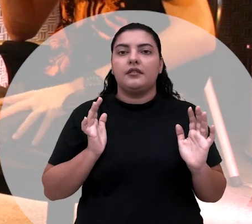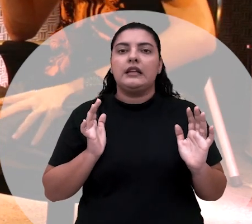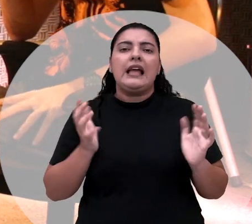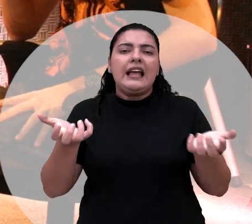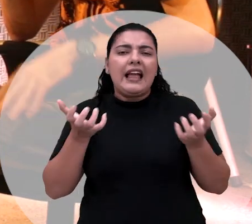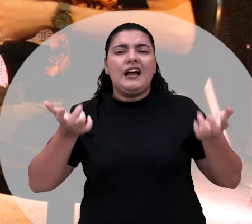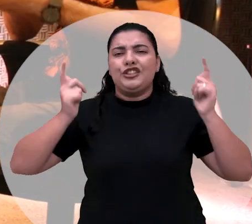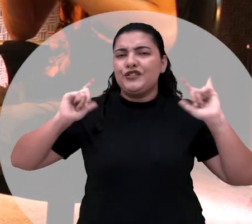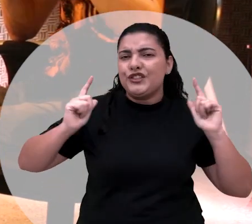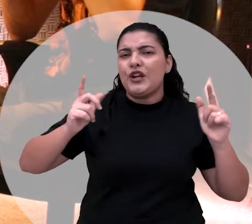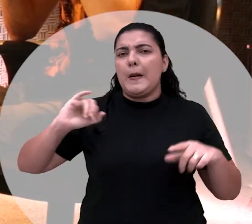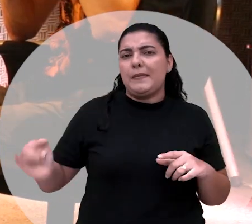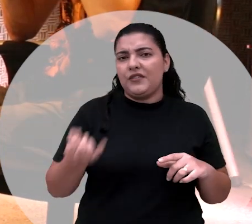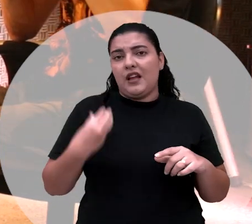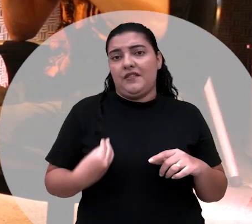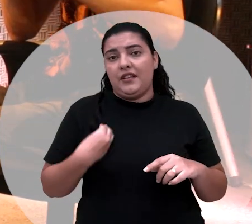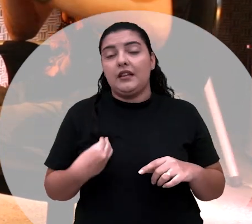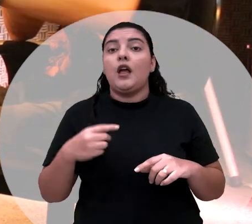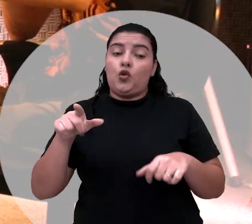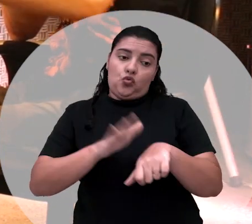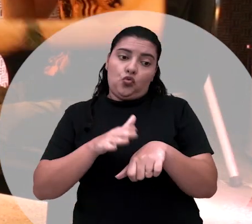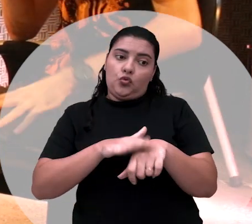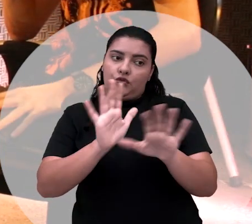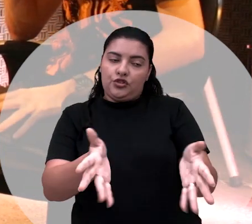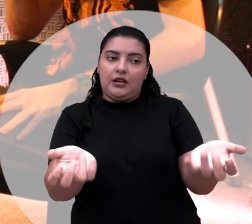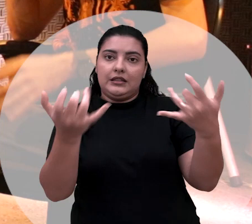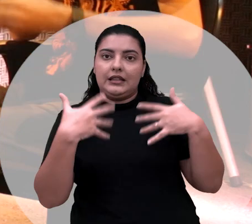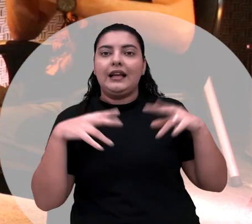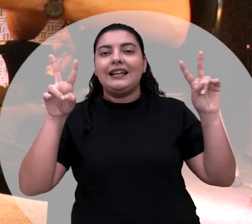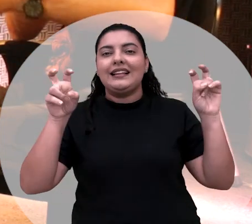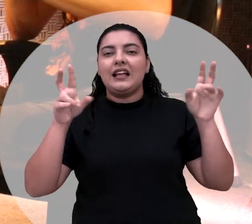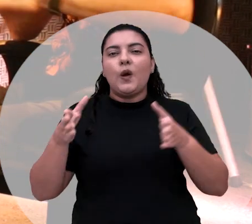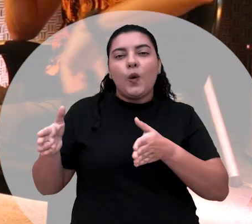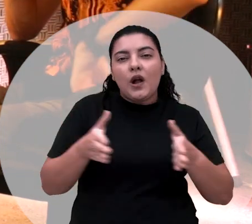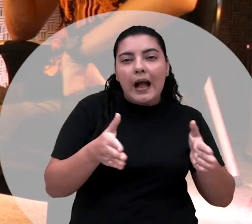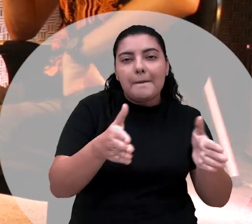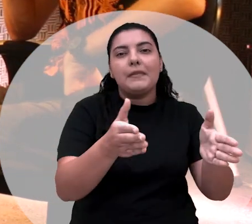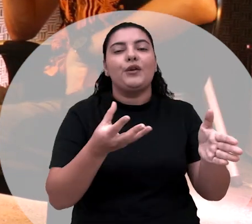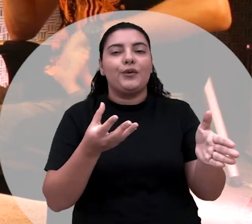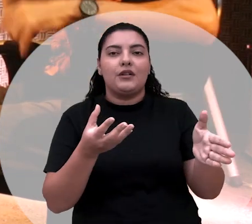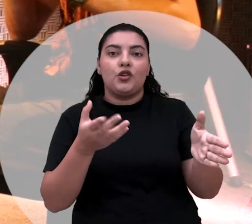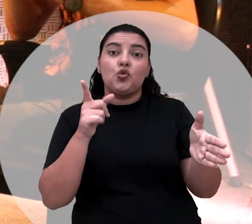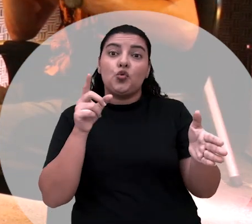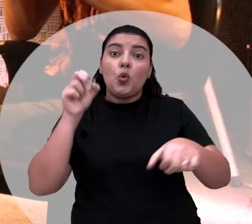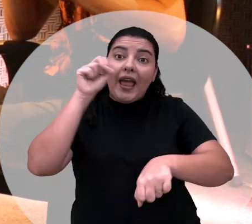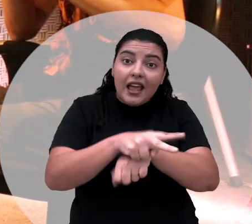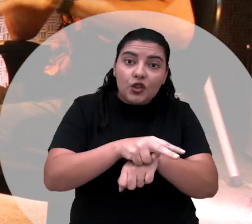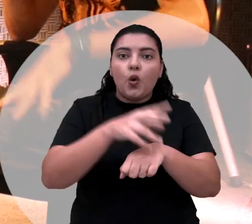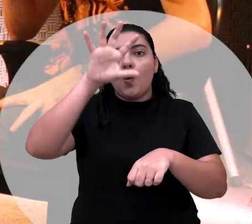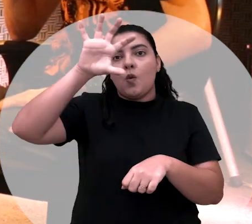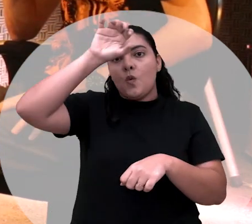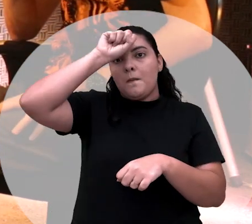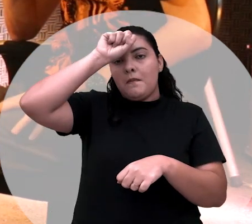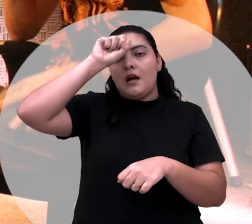divertir, quer aproveitar um pouco da vida, mas já como a senhora já adentrou nesse caminho, senhora se engajou na Umbanda, como a